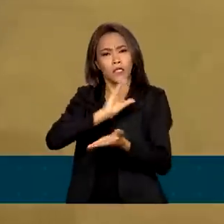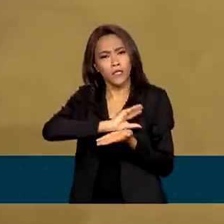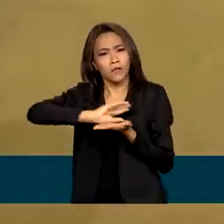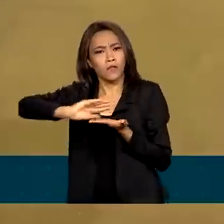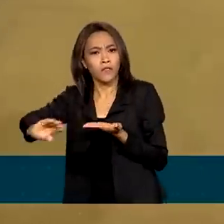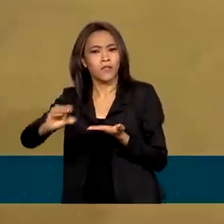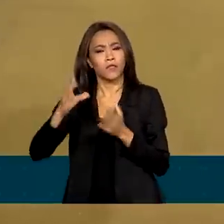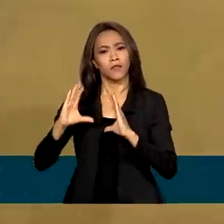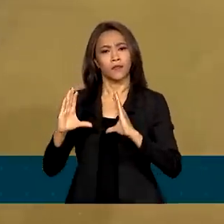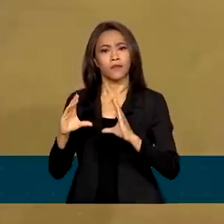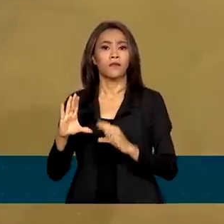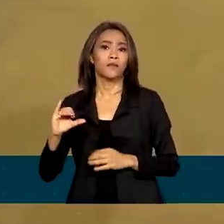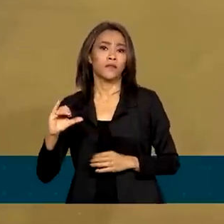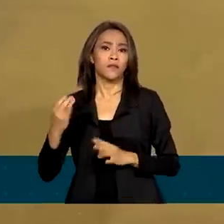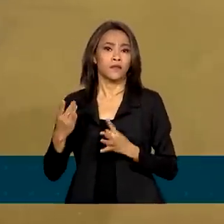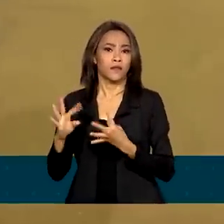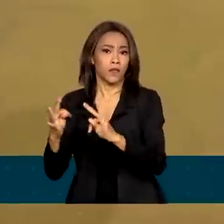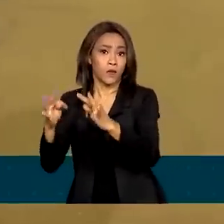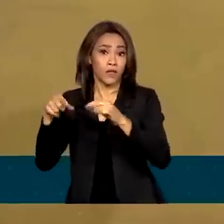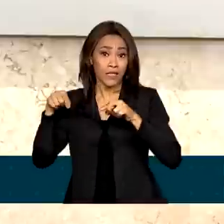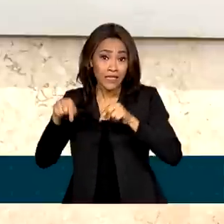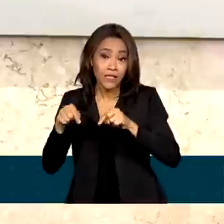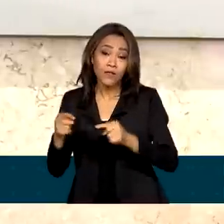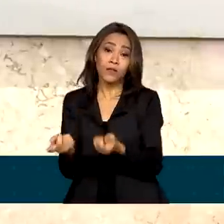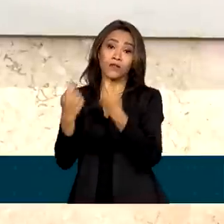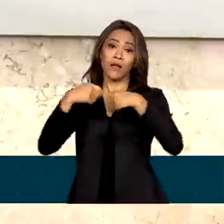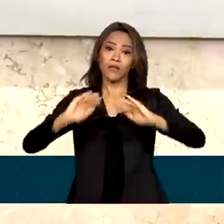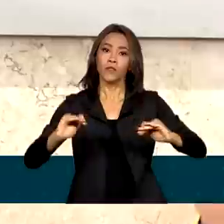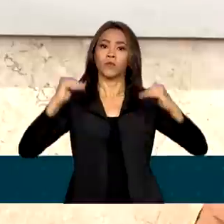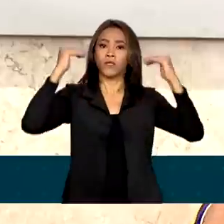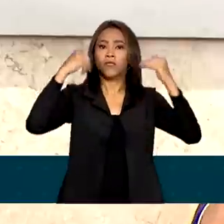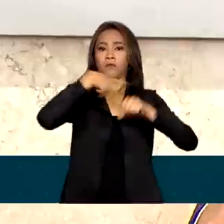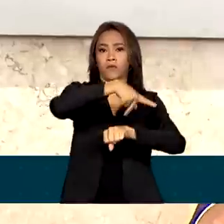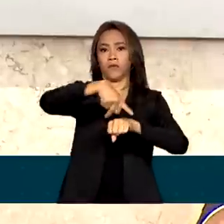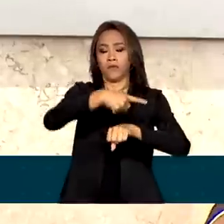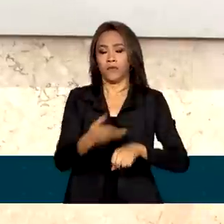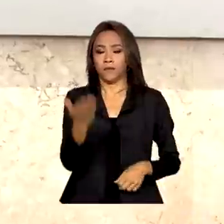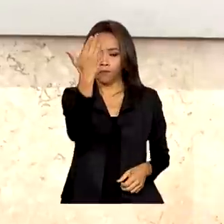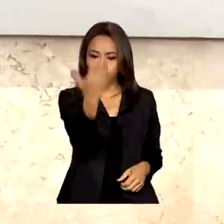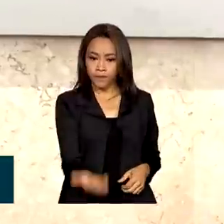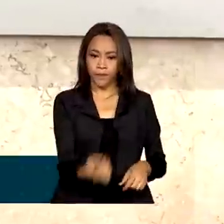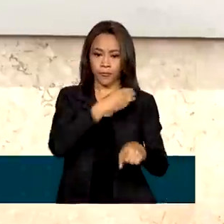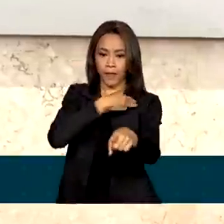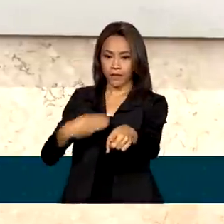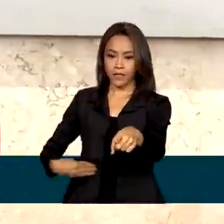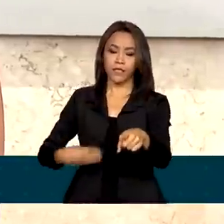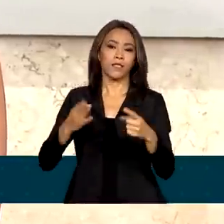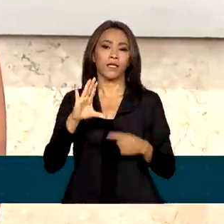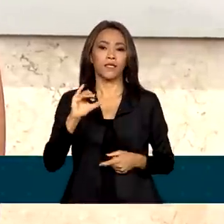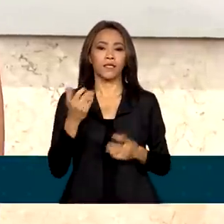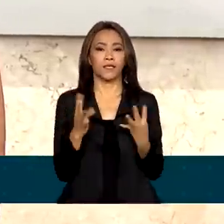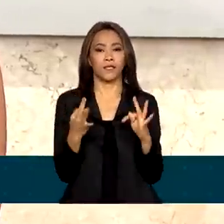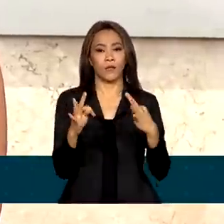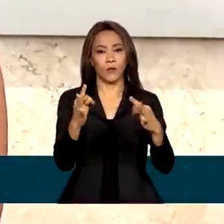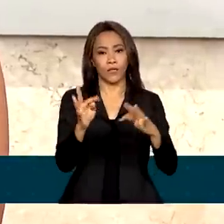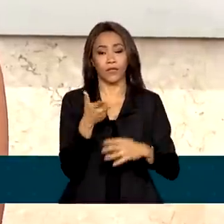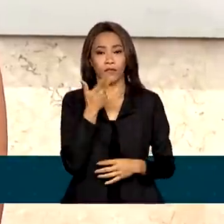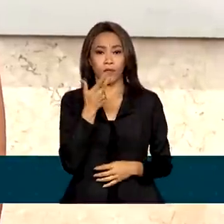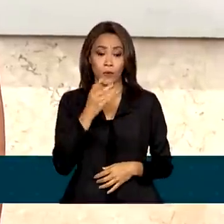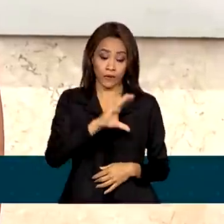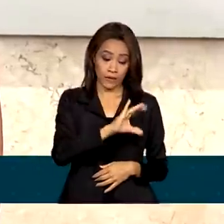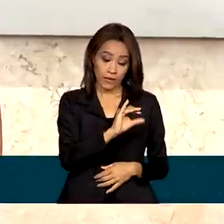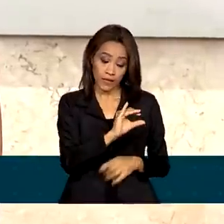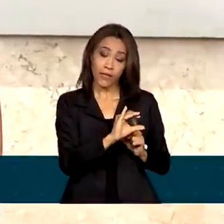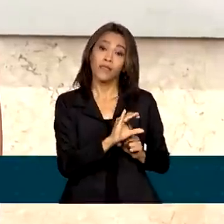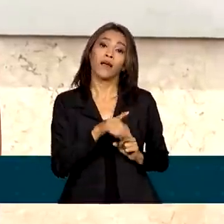tecnologia. Isso garante soberania. Já a ministra da Ciência e Tecnologia lembrou que a ciência passa pelo